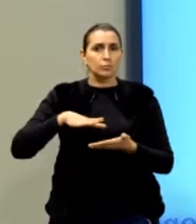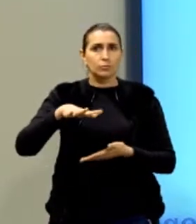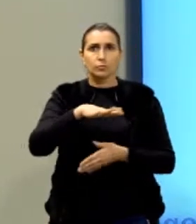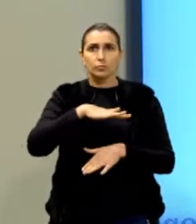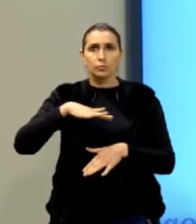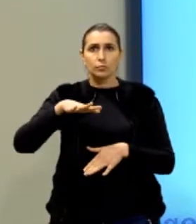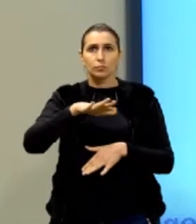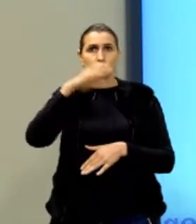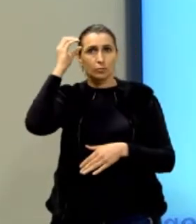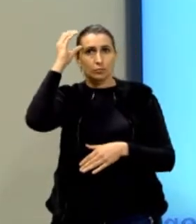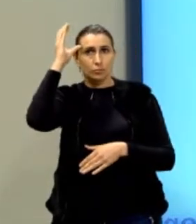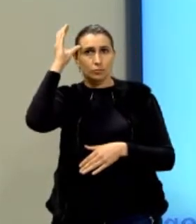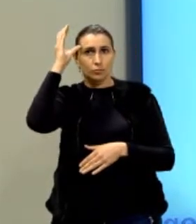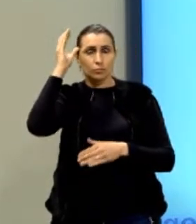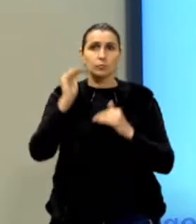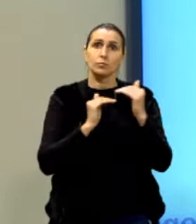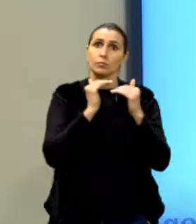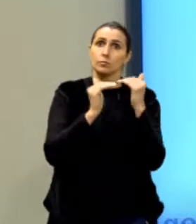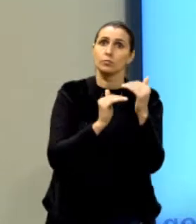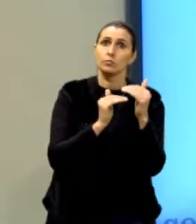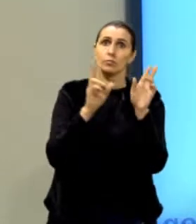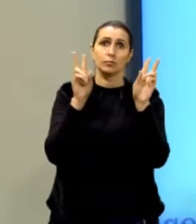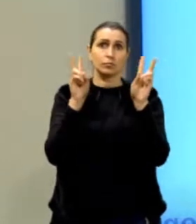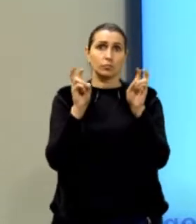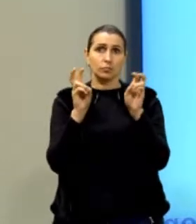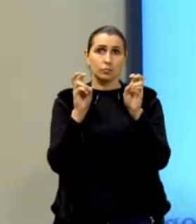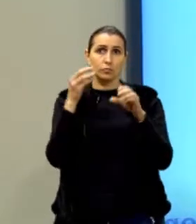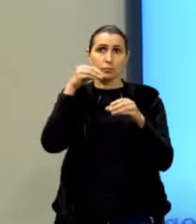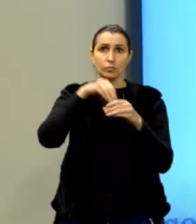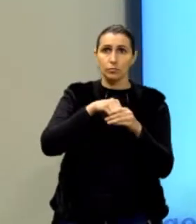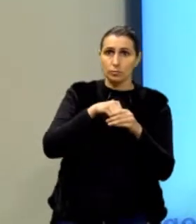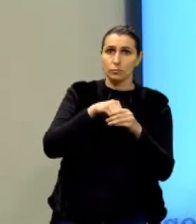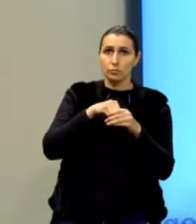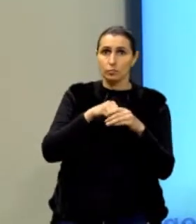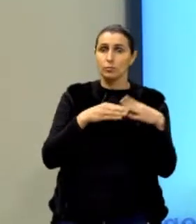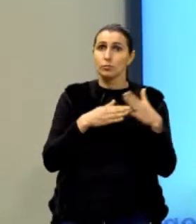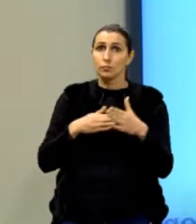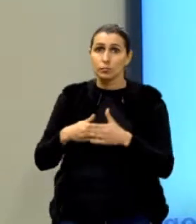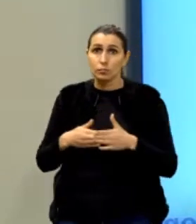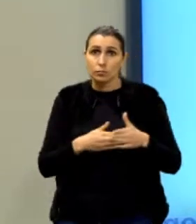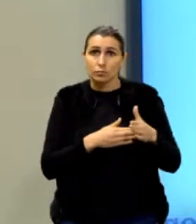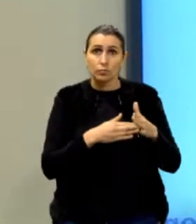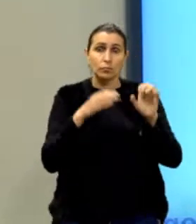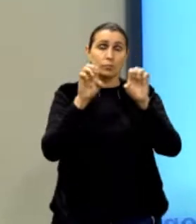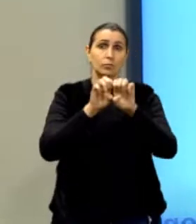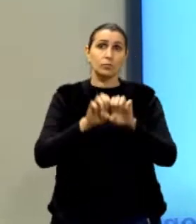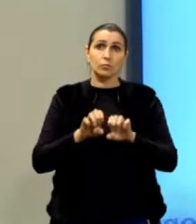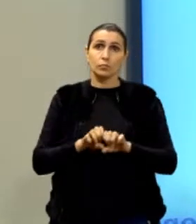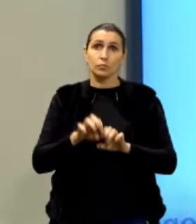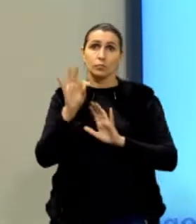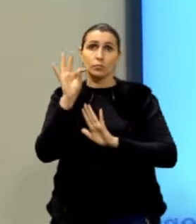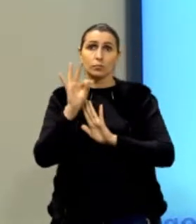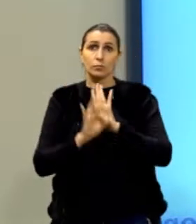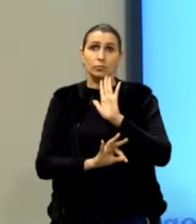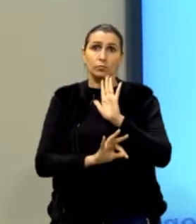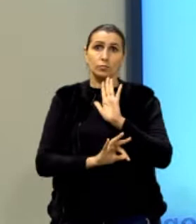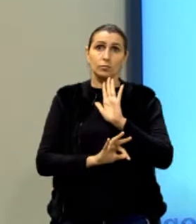conhecimento para desenvolver o tema dentro dos limites estruturais do texto